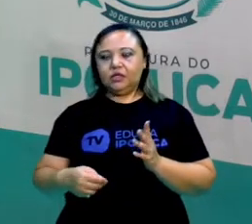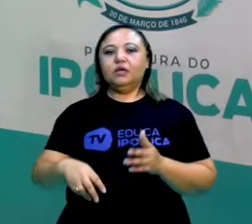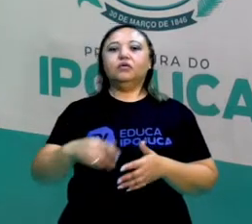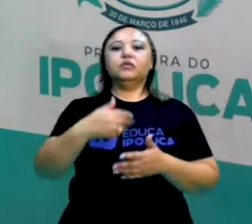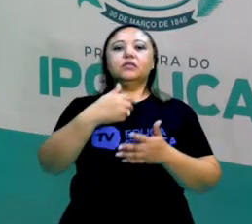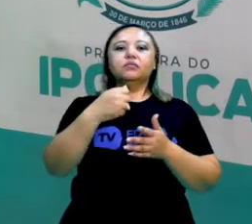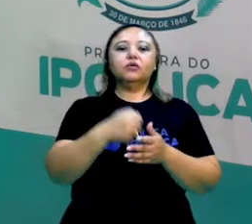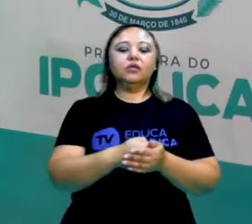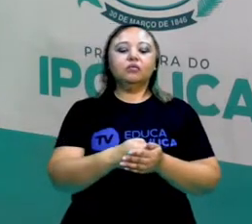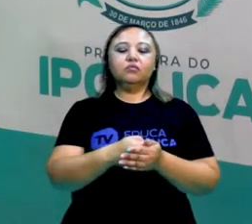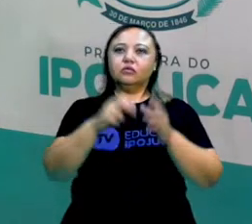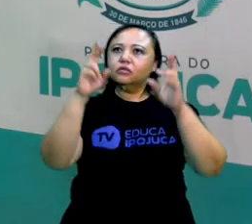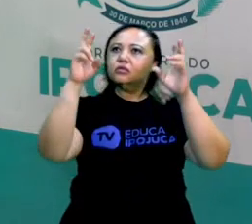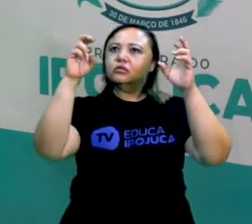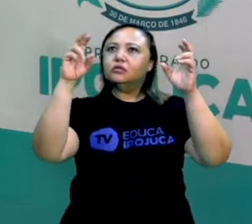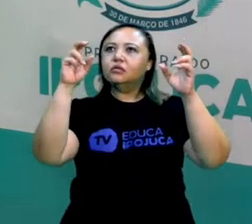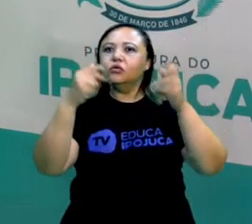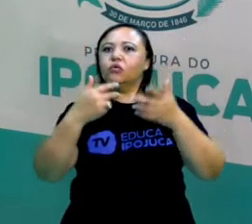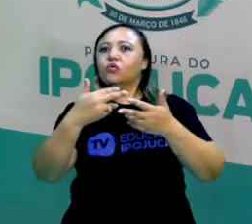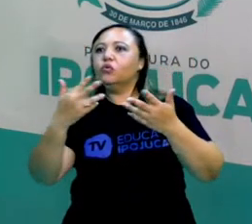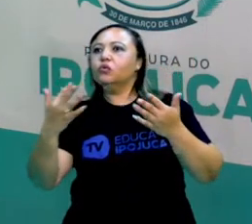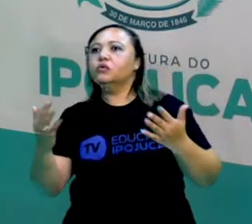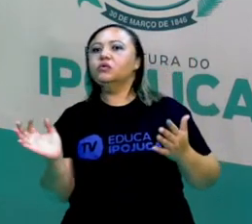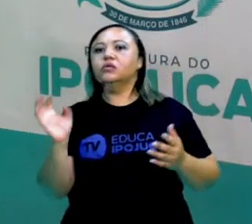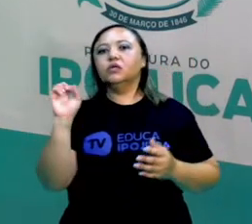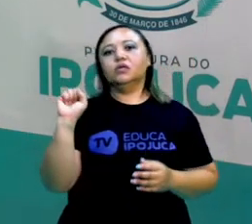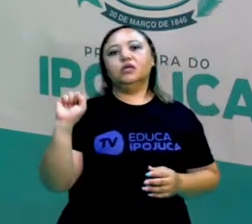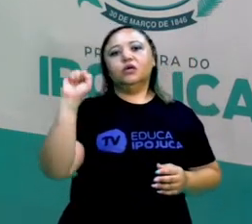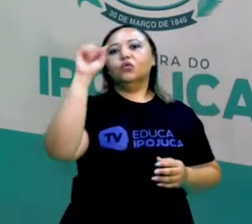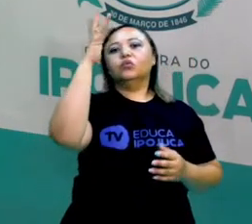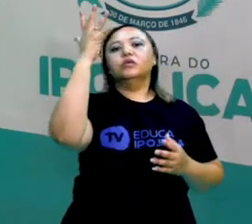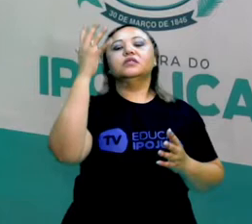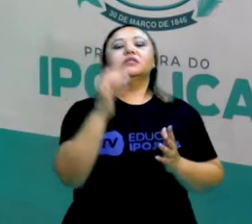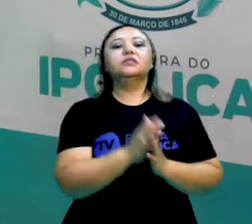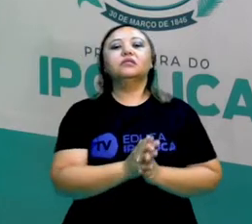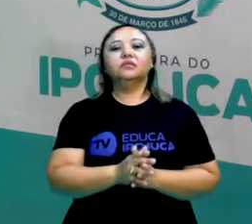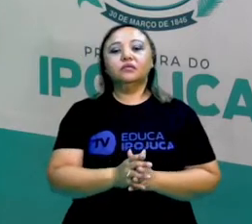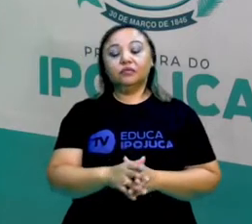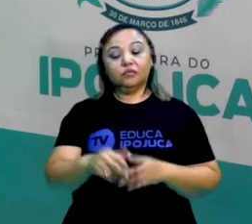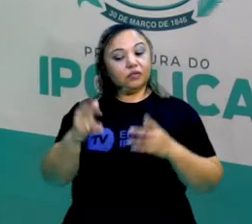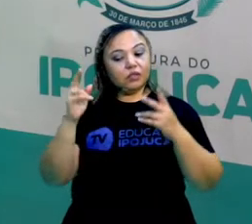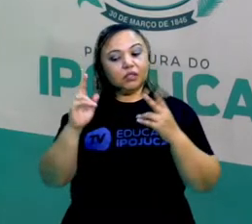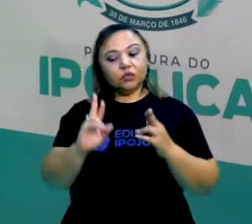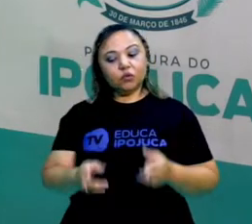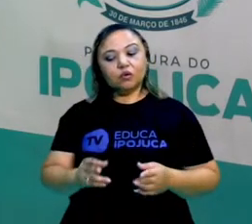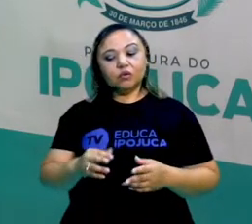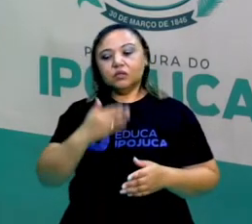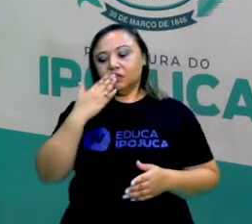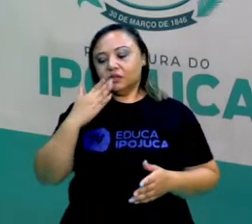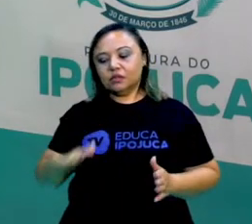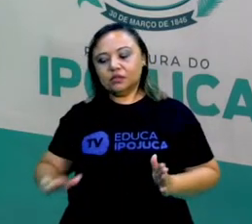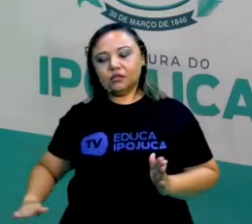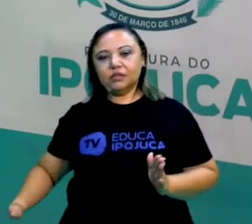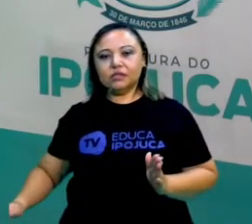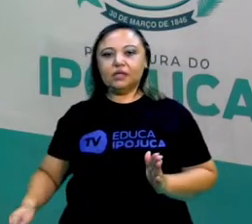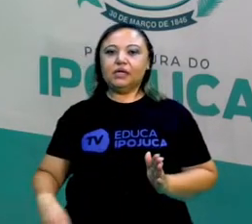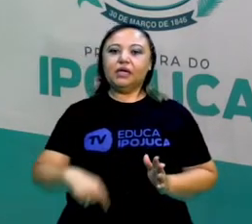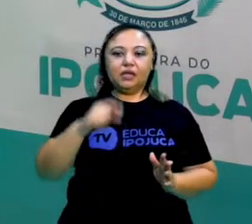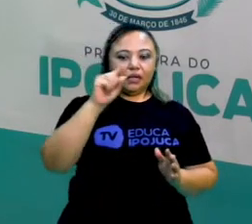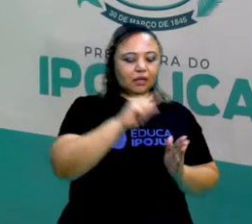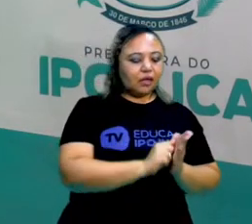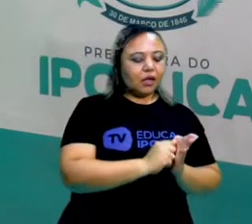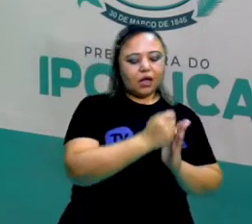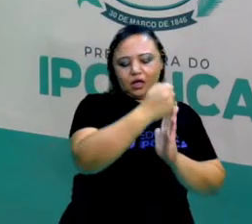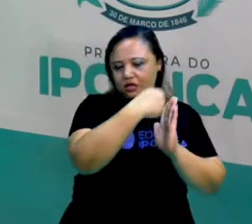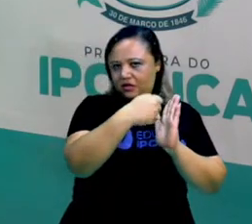dessas crianças. Ela pegou o dia do vovô. A confecção de pipas, a tarde na praça soltando pipas e fez uma